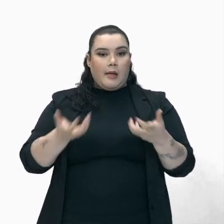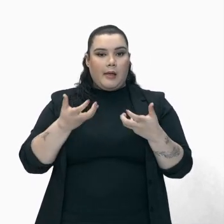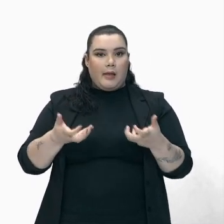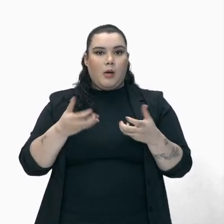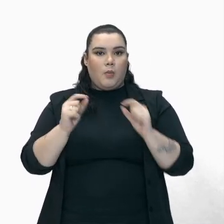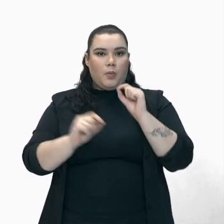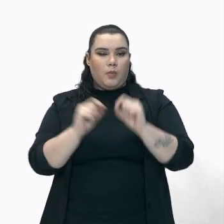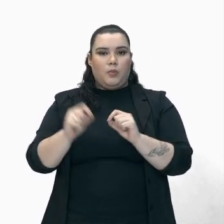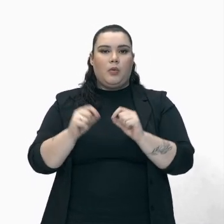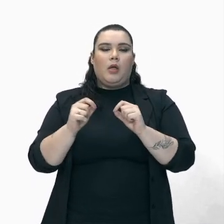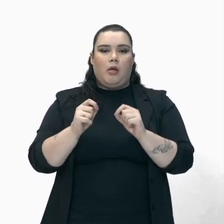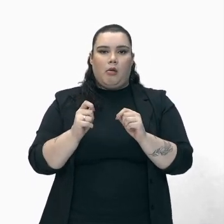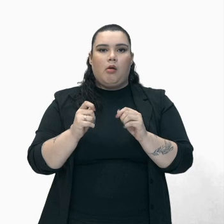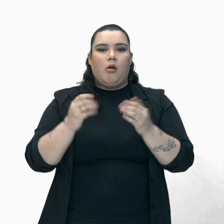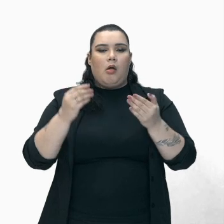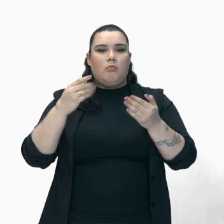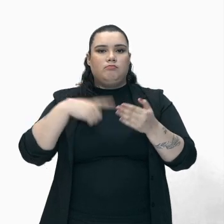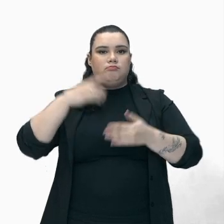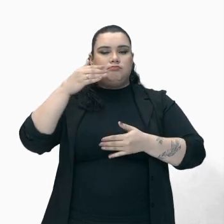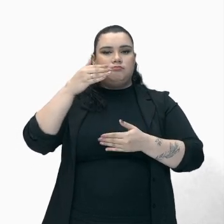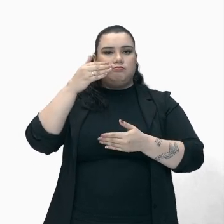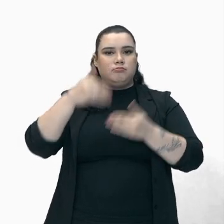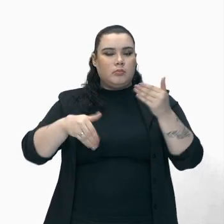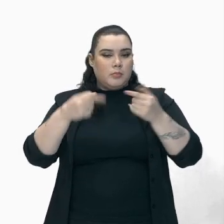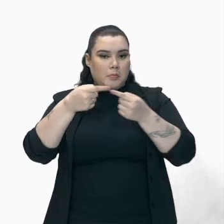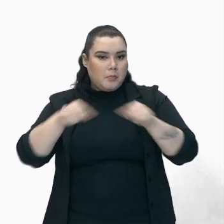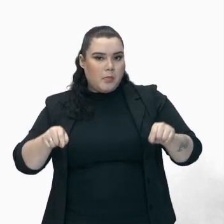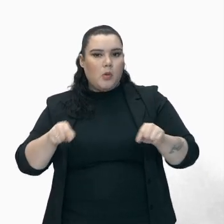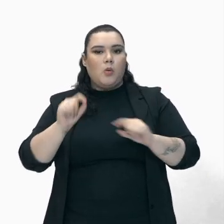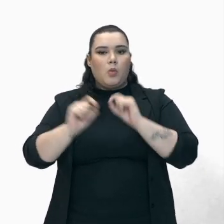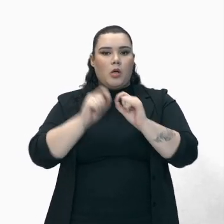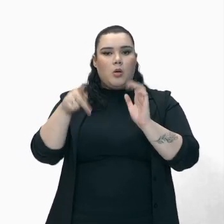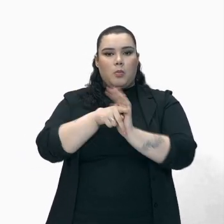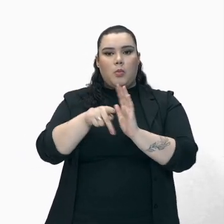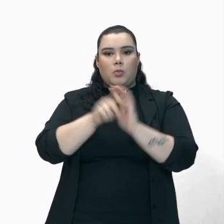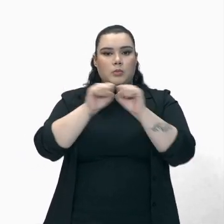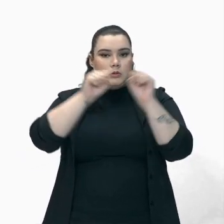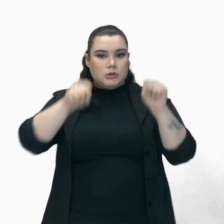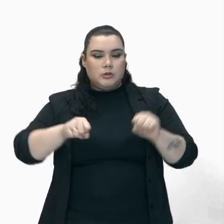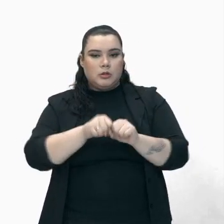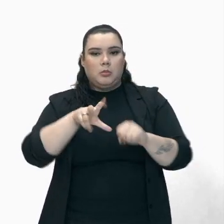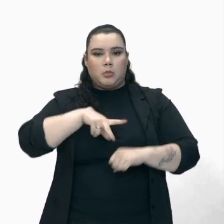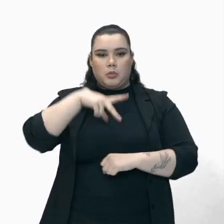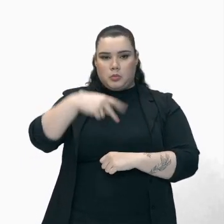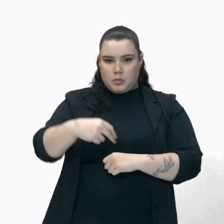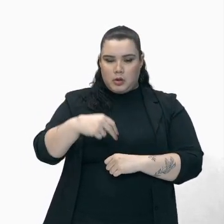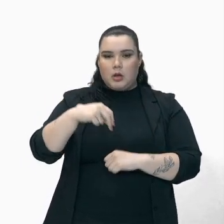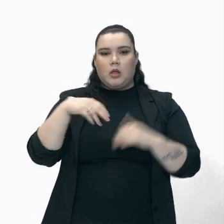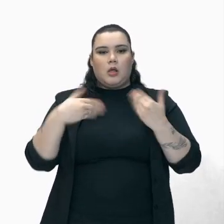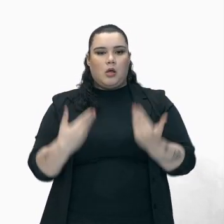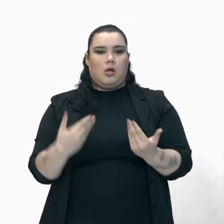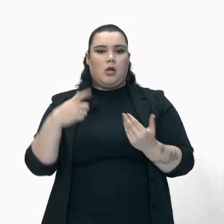Colonial português Era muito mais Para resgatar A propriedade E a autonomia Da capitania Do que para realizar Informações mais